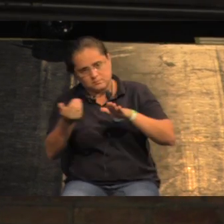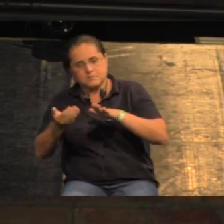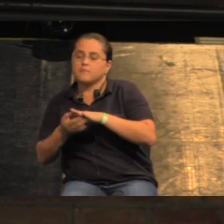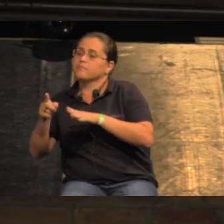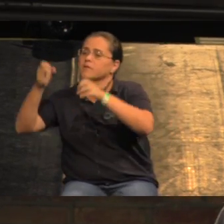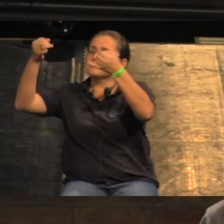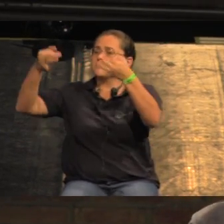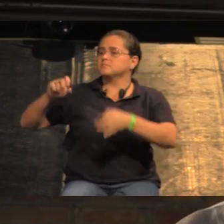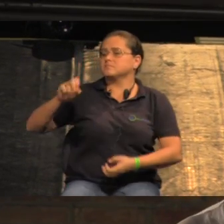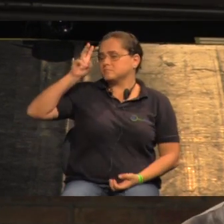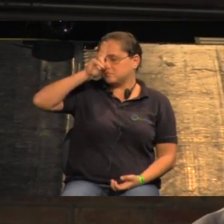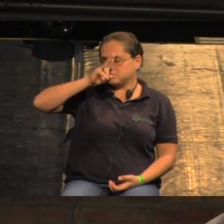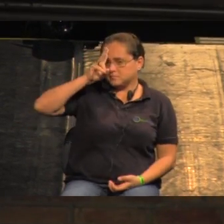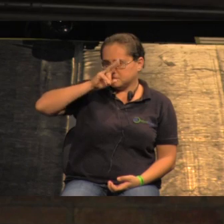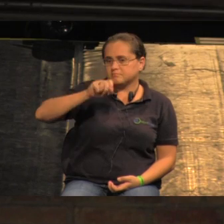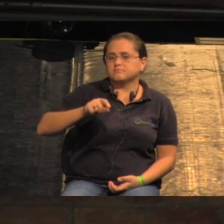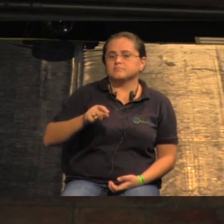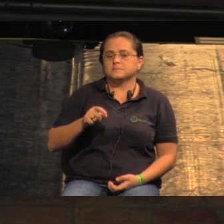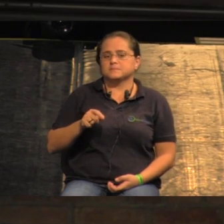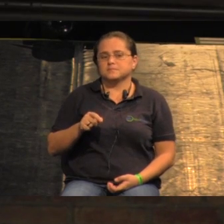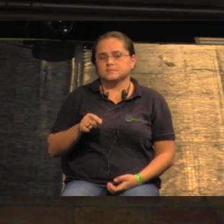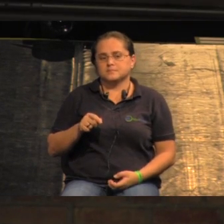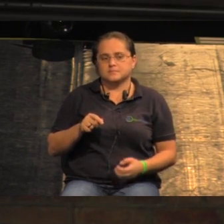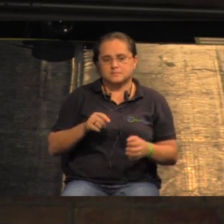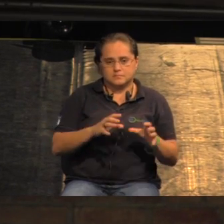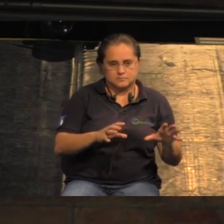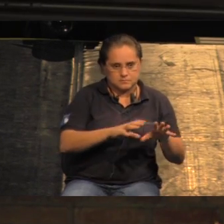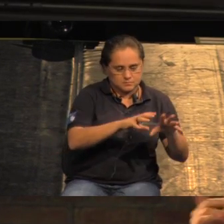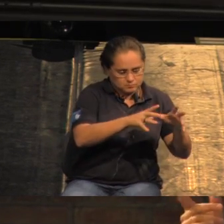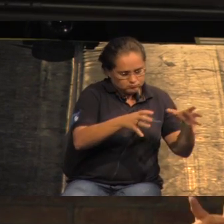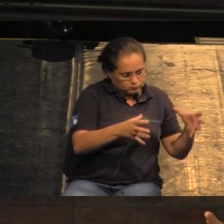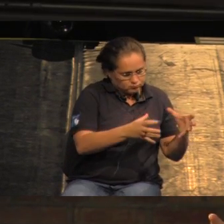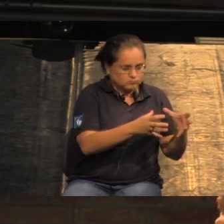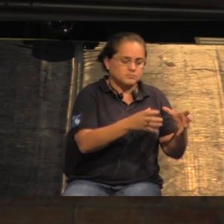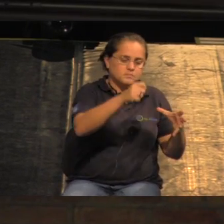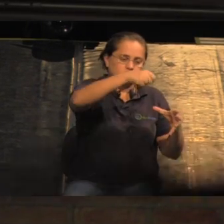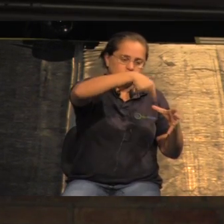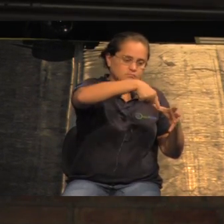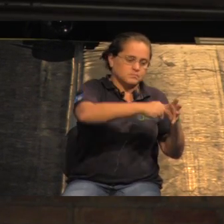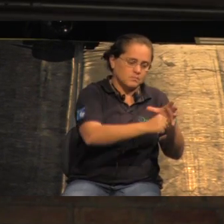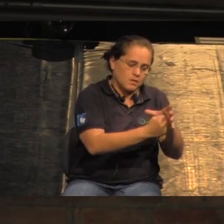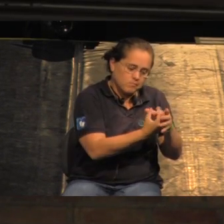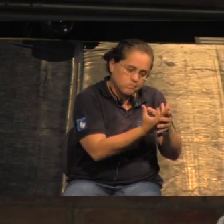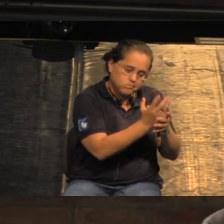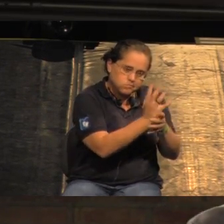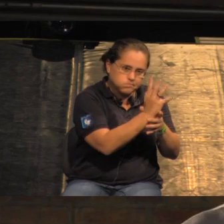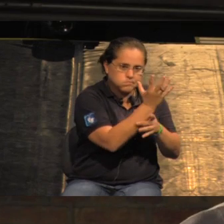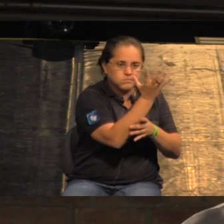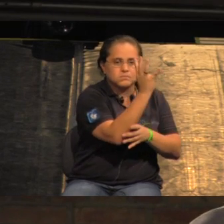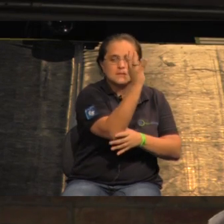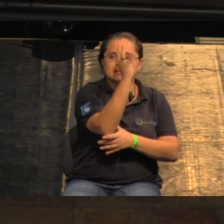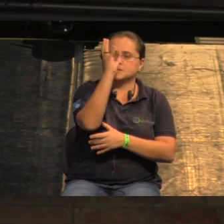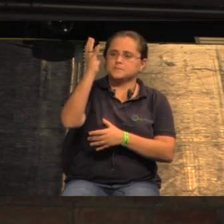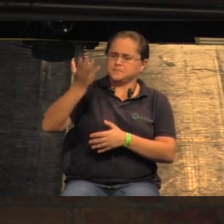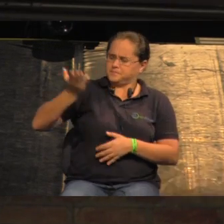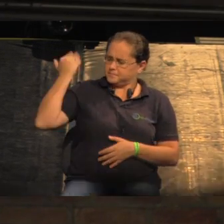comum as pessoas encherem o vaso sanitário de terra para plantar. Então, a agricultura urbana, para nós, começou ali. O cara fazia a